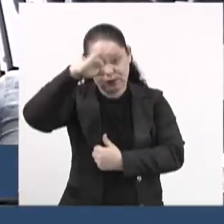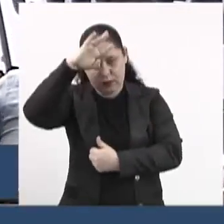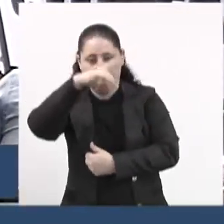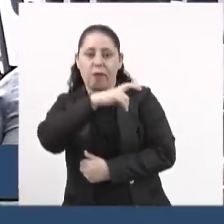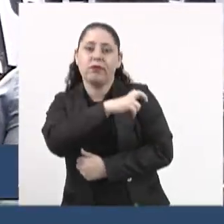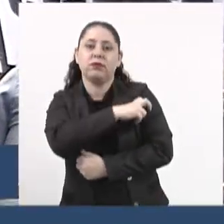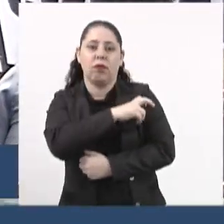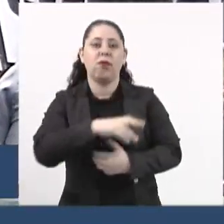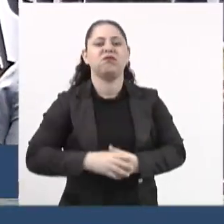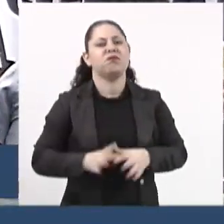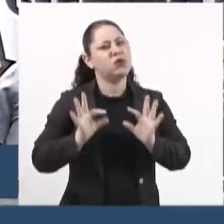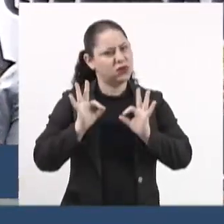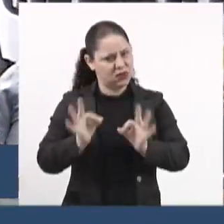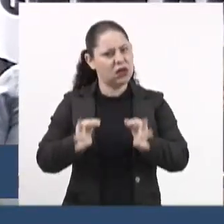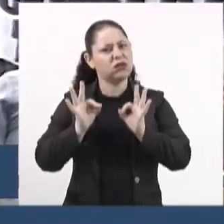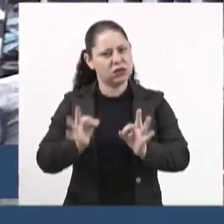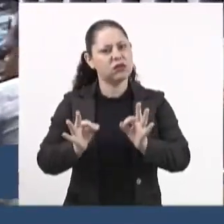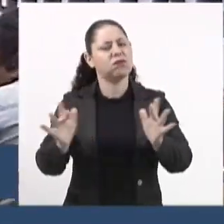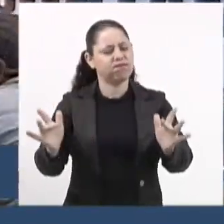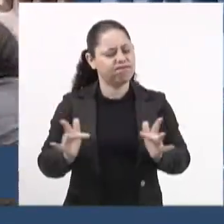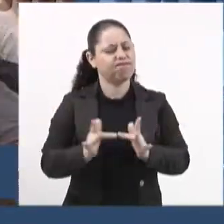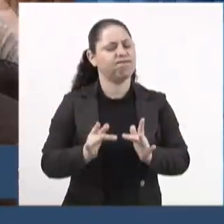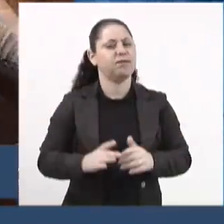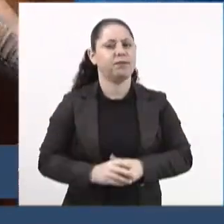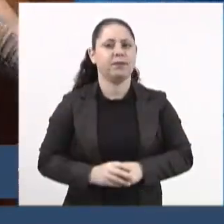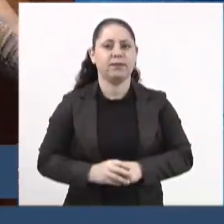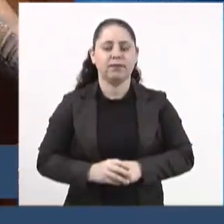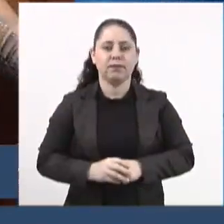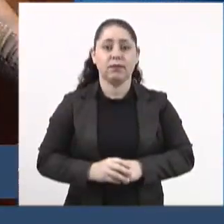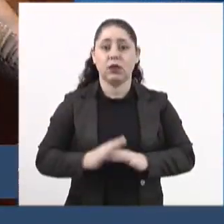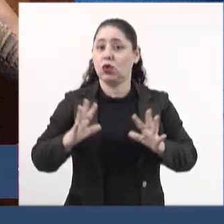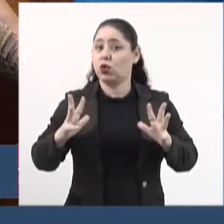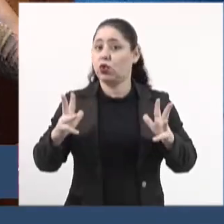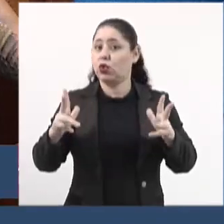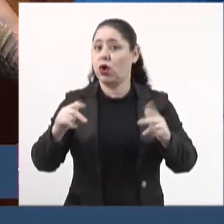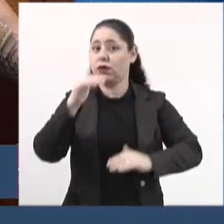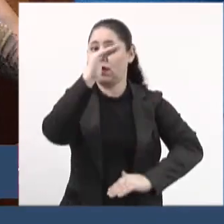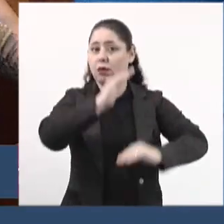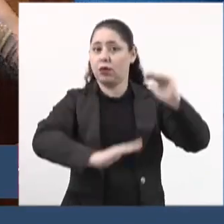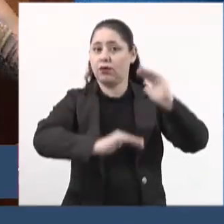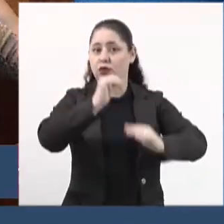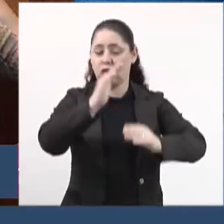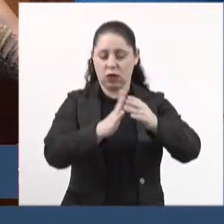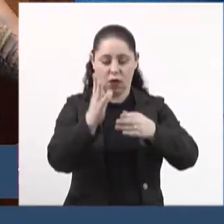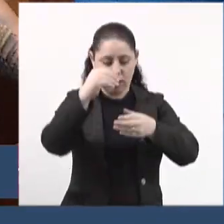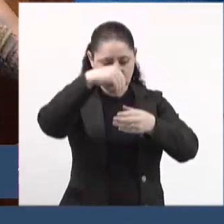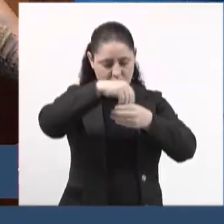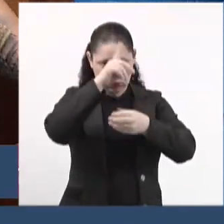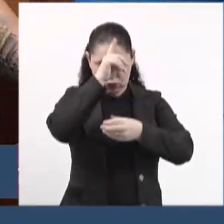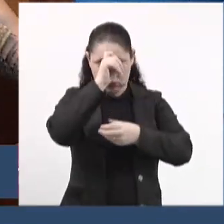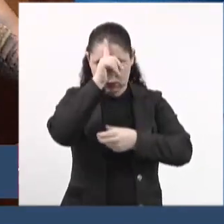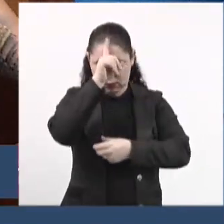Vocês podem ter certeza disso. Todas as profissões dentro de um hospital